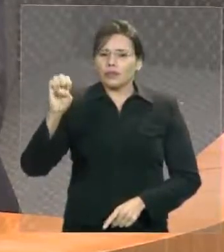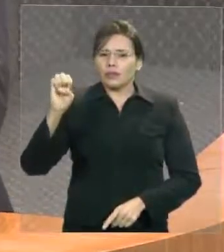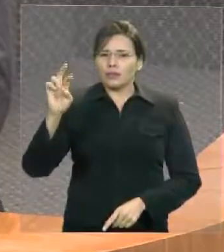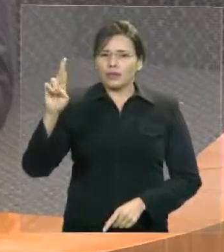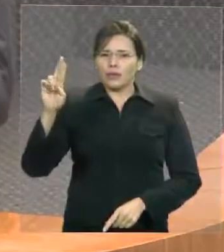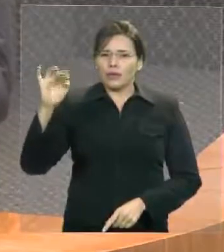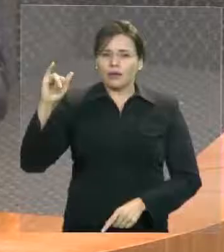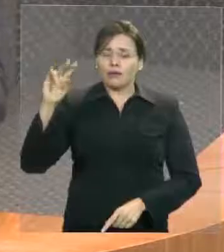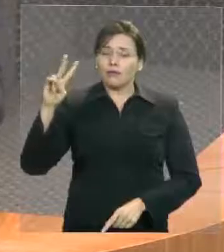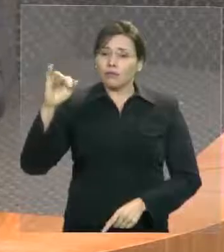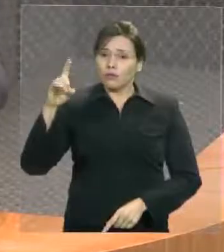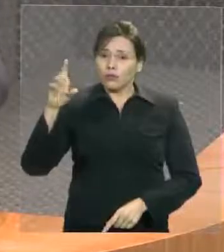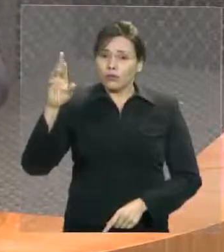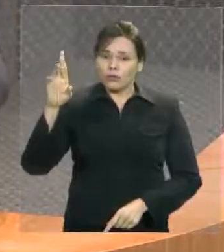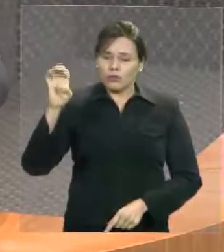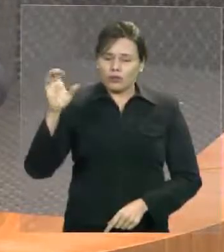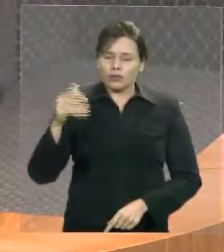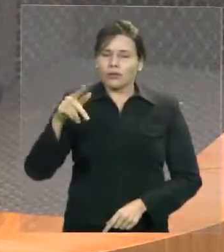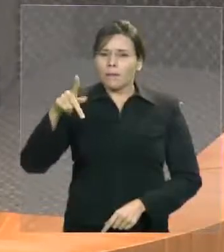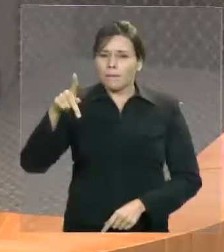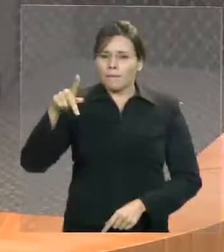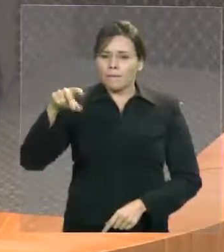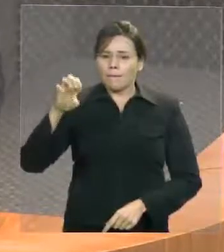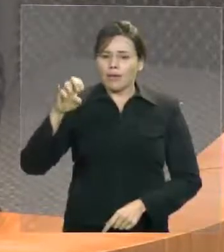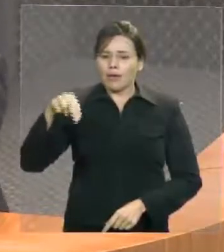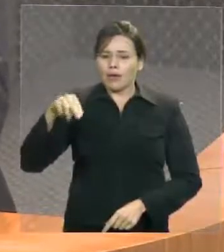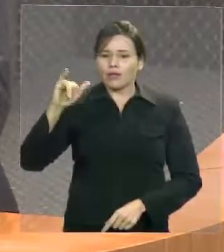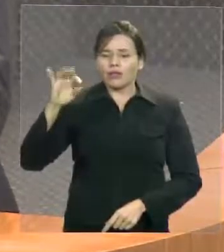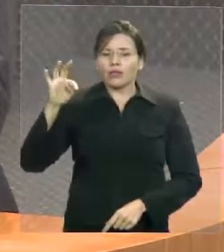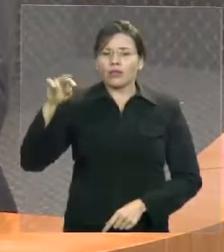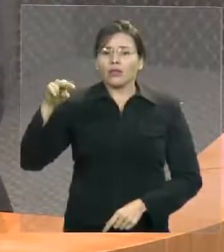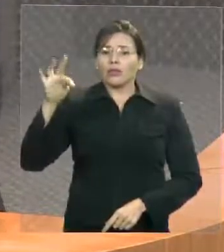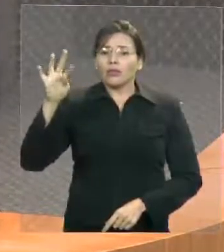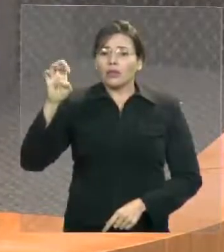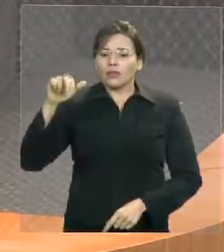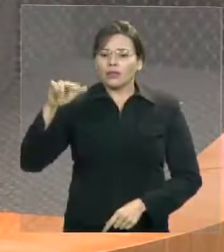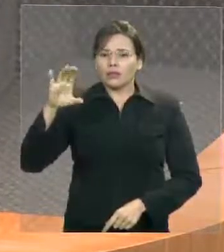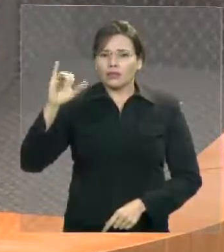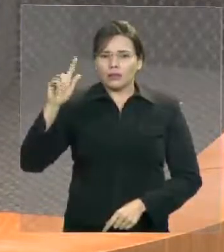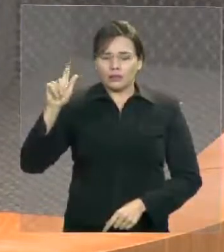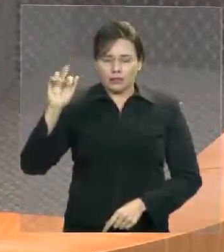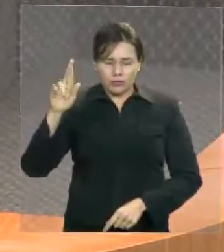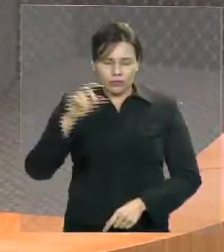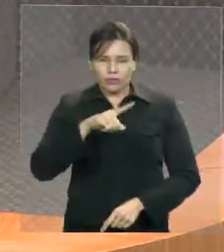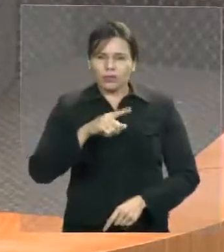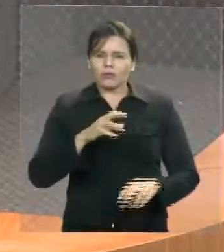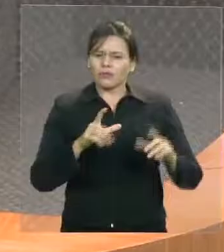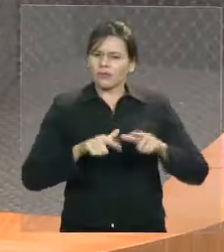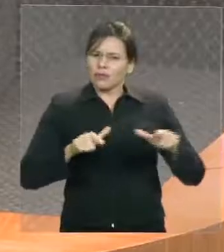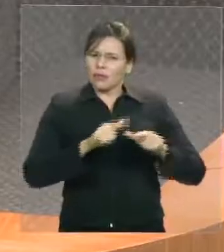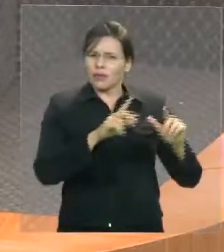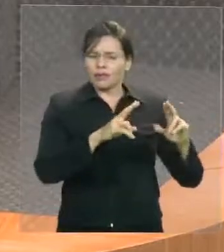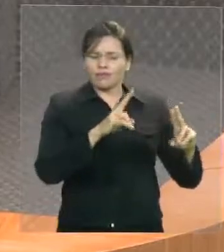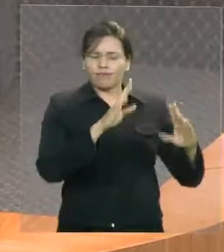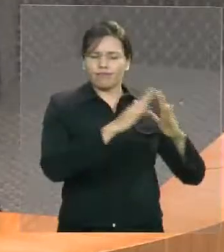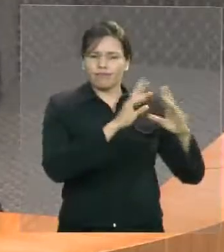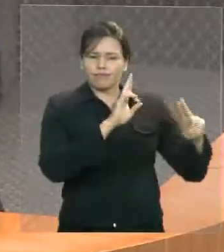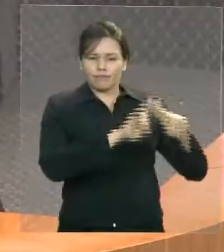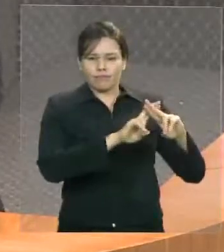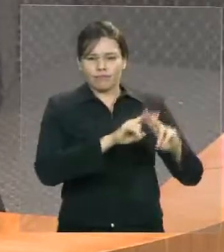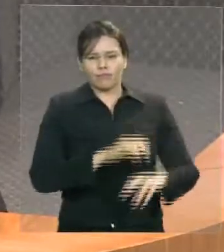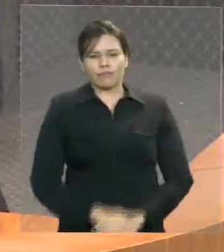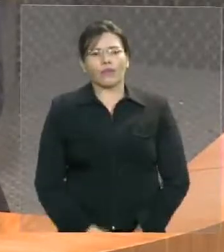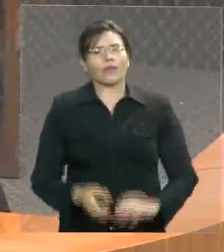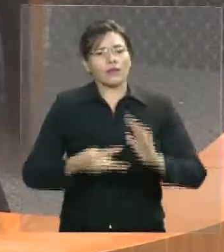Civis do Estado do Maranhão, Sindicato dos Técnicos Agrícolas do Maranhão, Sindicato dos Trabalhadores no Serviço